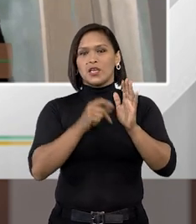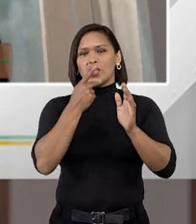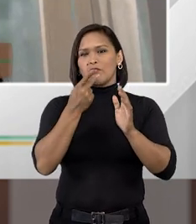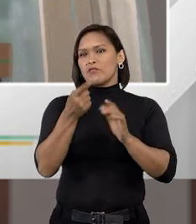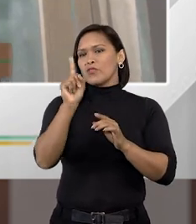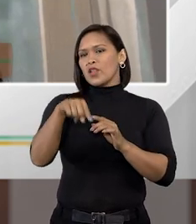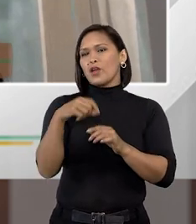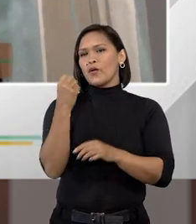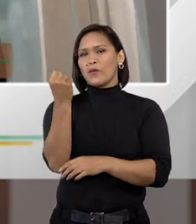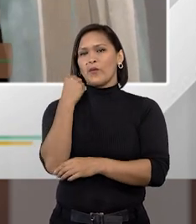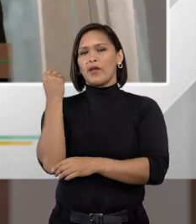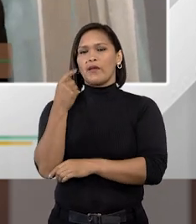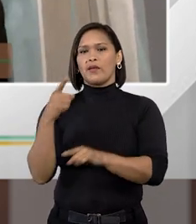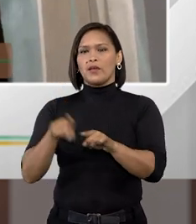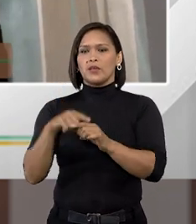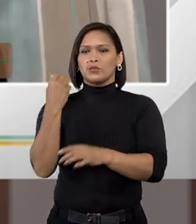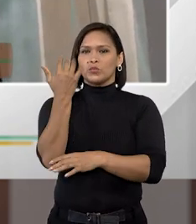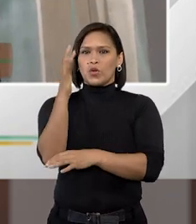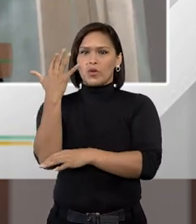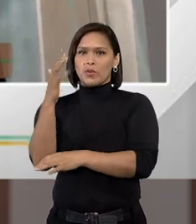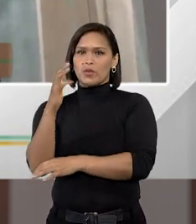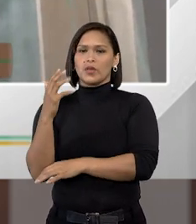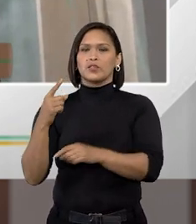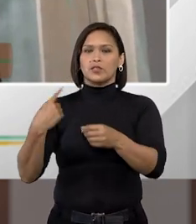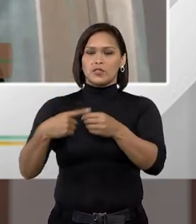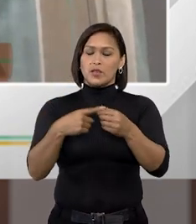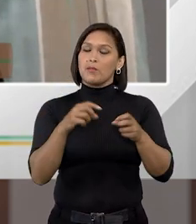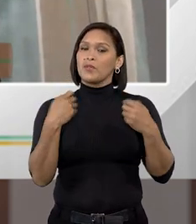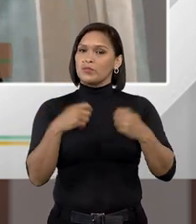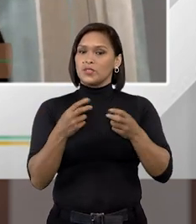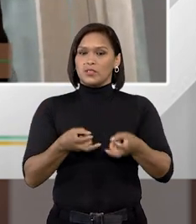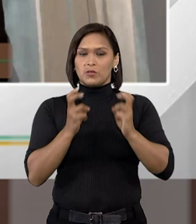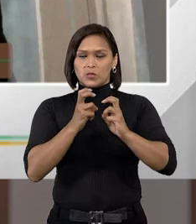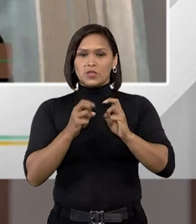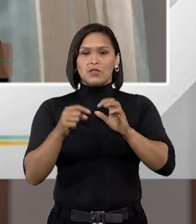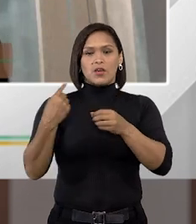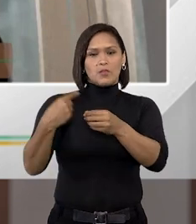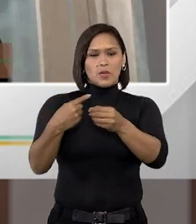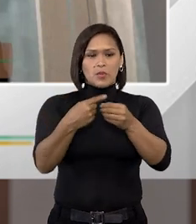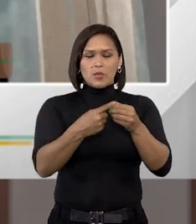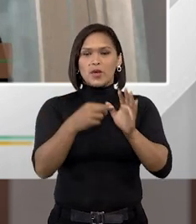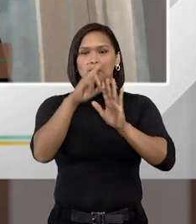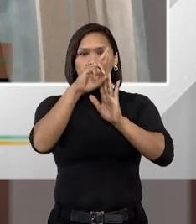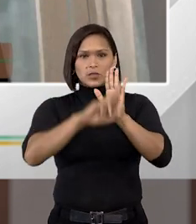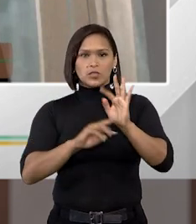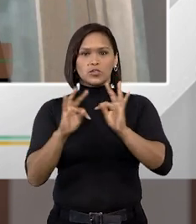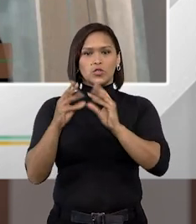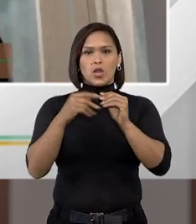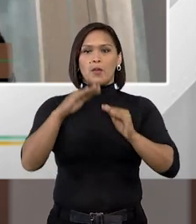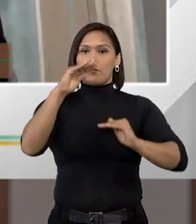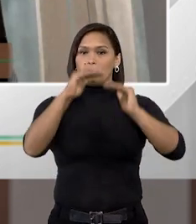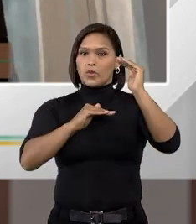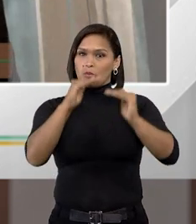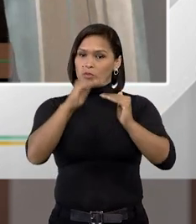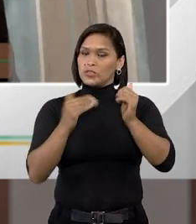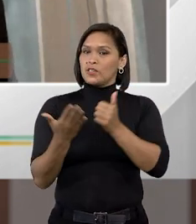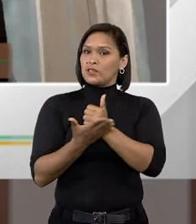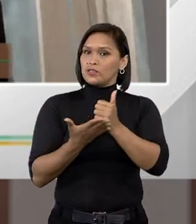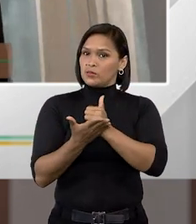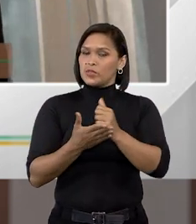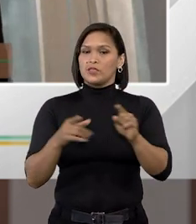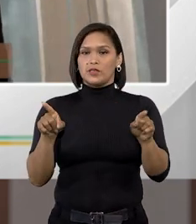vai dizer qual é a temperatura adequada mas isso deve ser observado seguindo os princípios seguindo os princípios da proporcionalidade e da